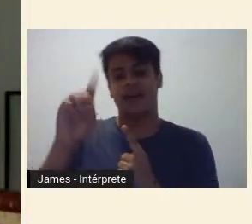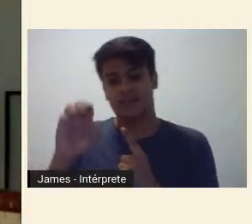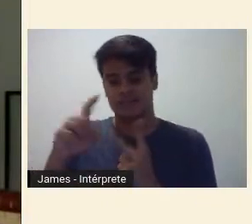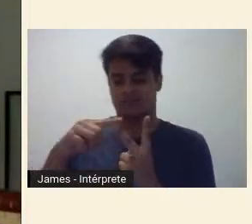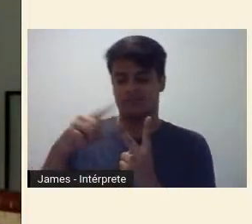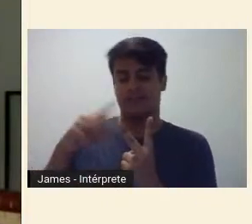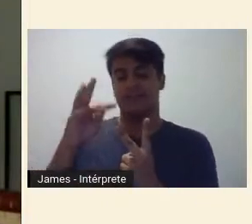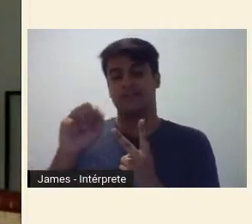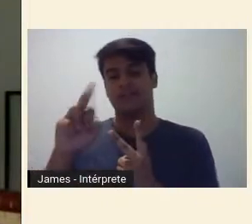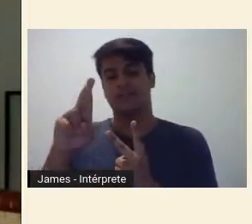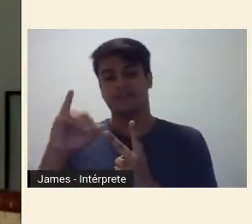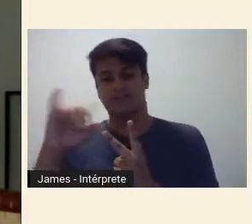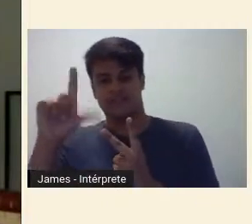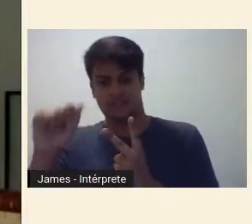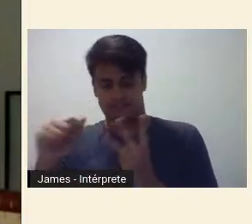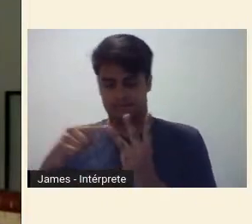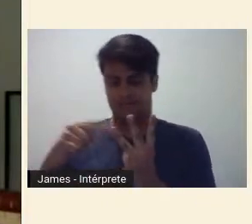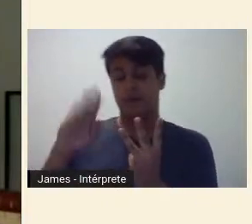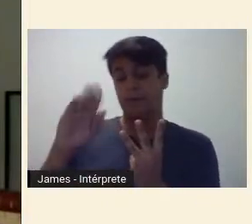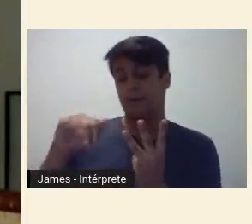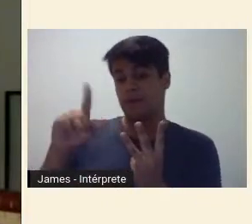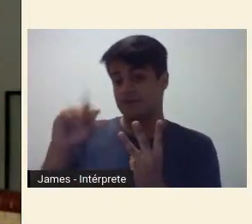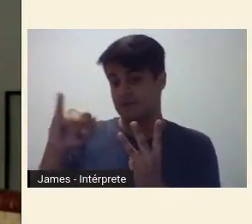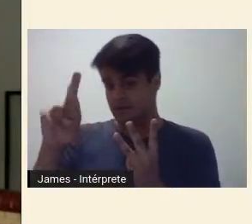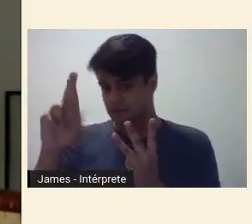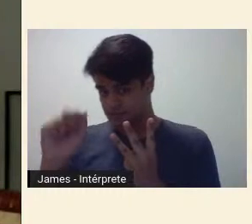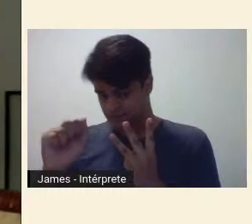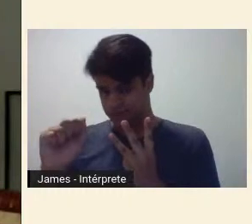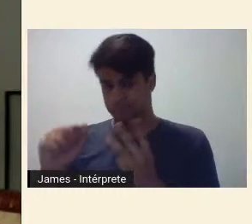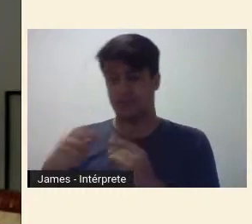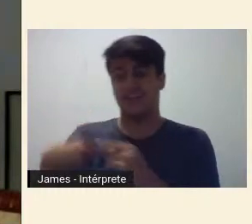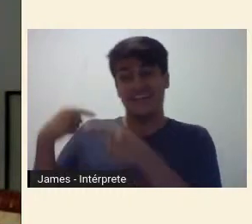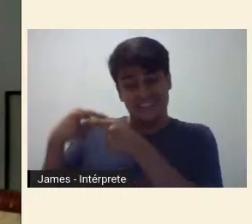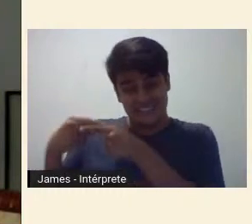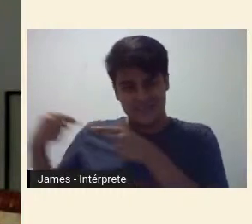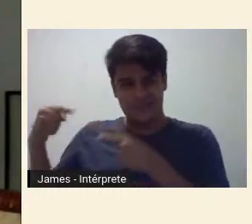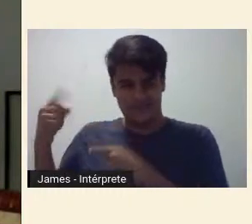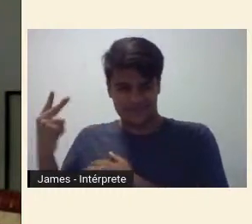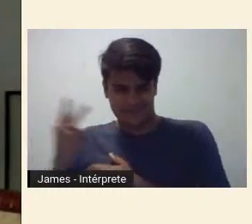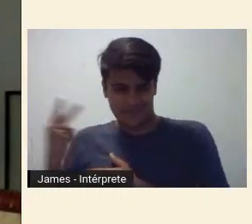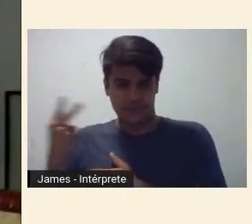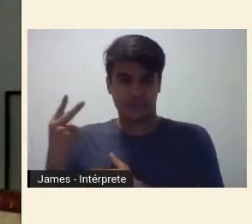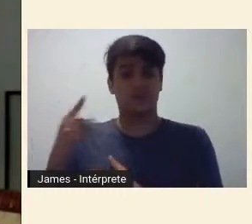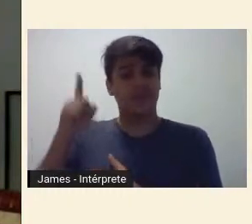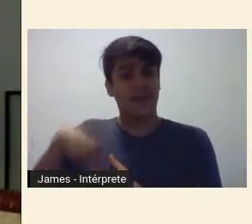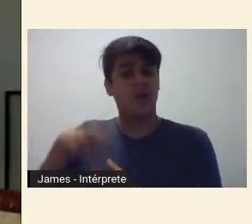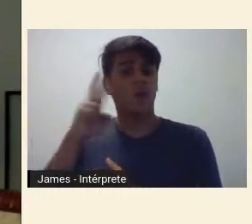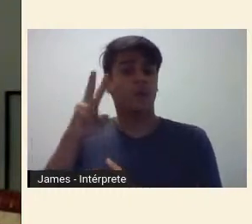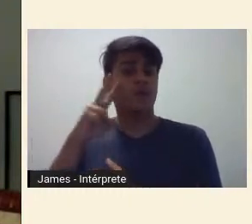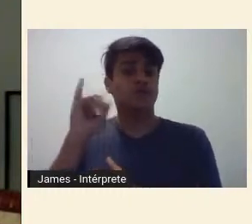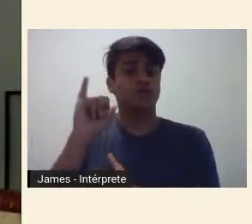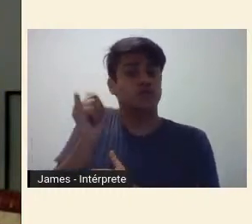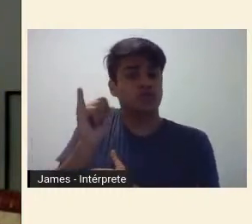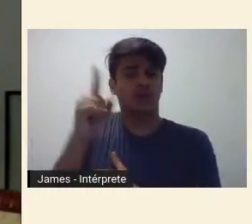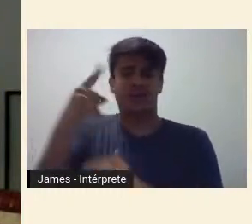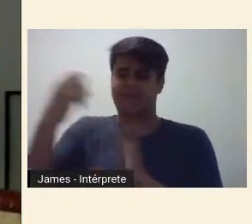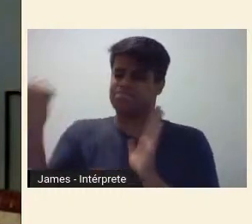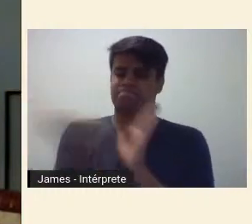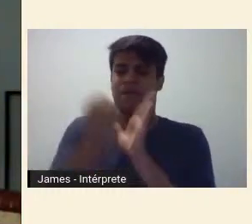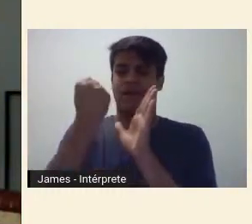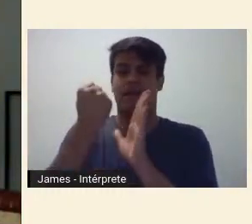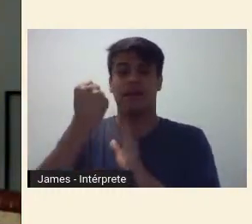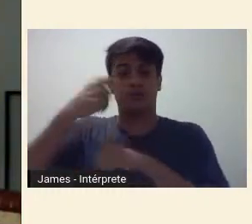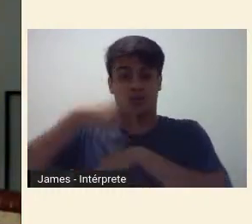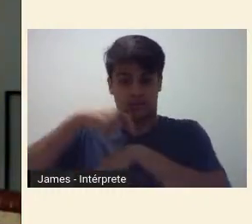A semana em si, como todo mito de fundação, se torna uma narrativa em repetição que demarca um espaço-tempo de algo antes